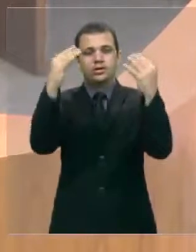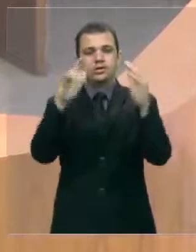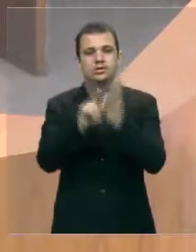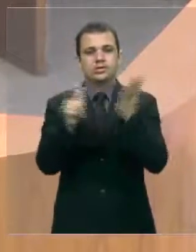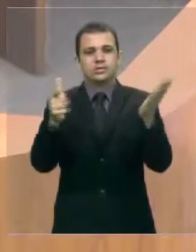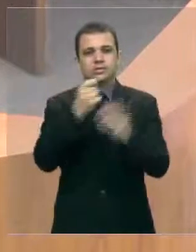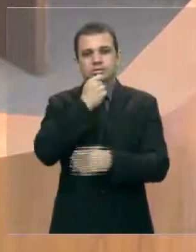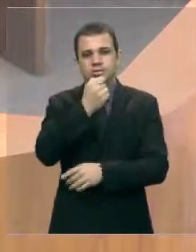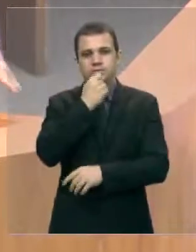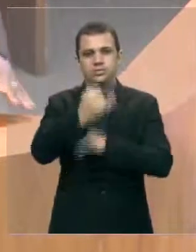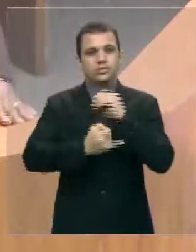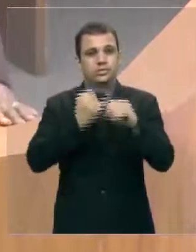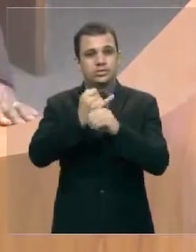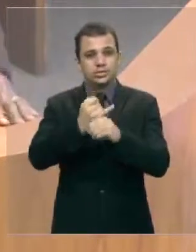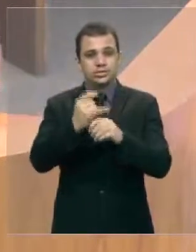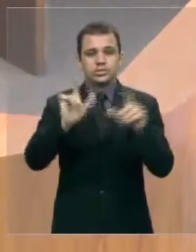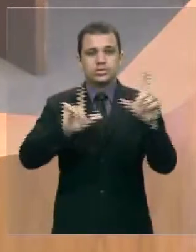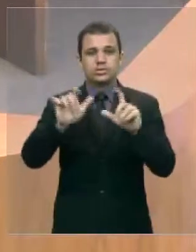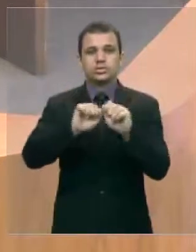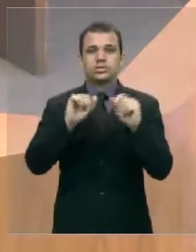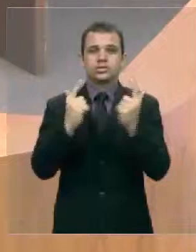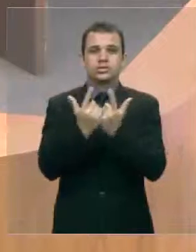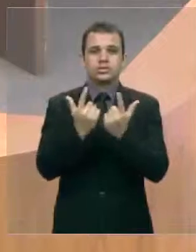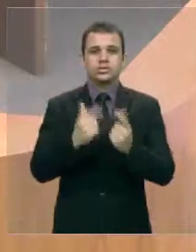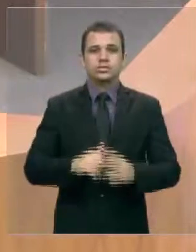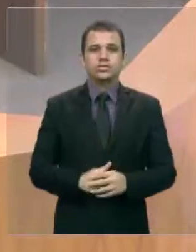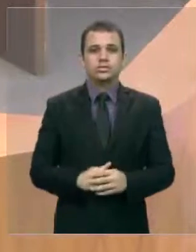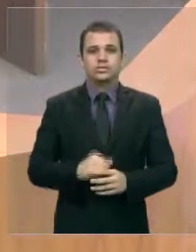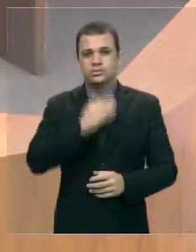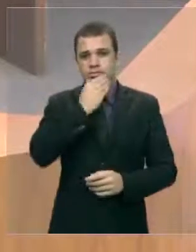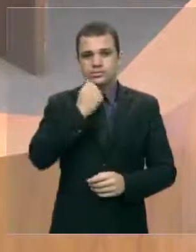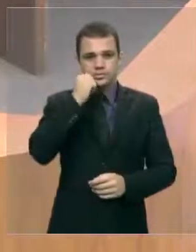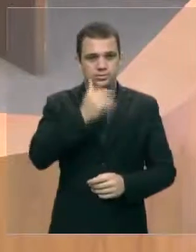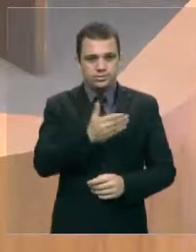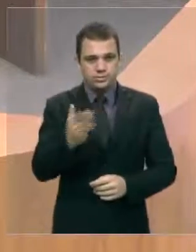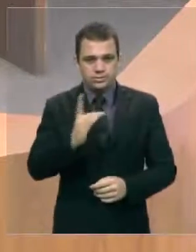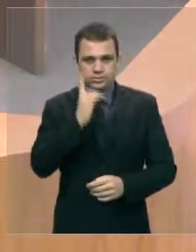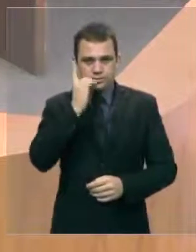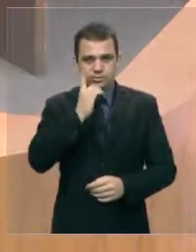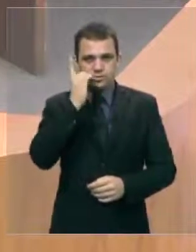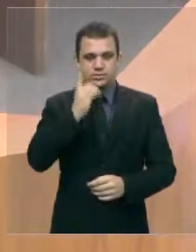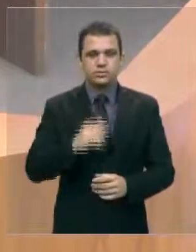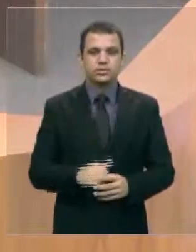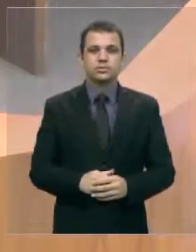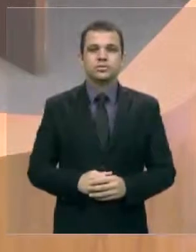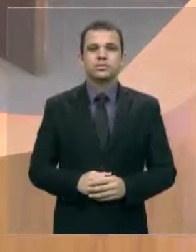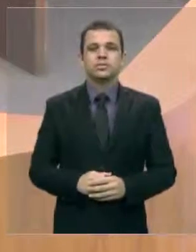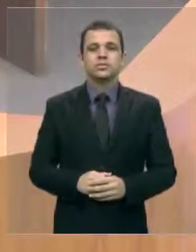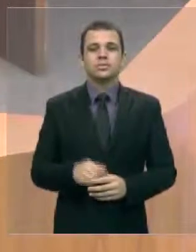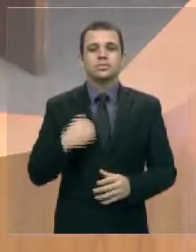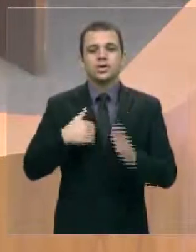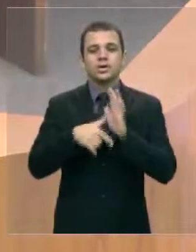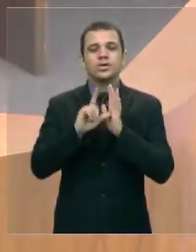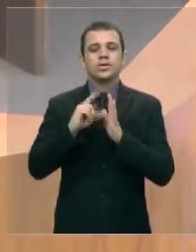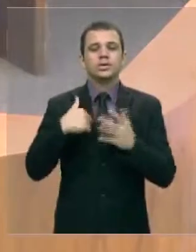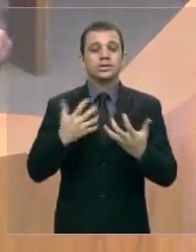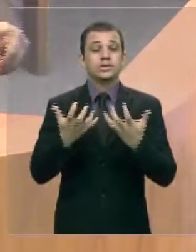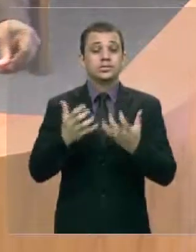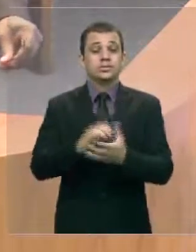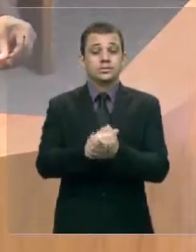internautas, TV Assembleia, senhores e senhoras parlamentares, quero antes mais nada saudar